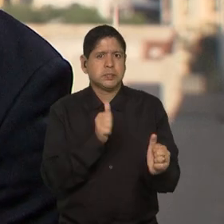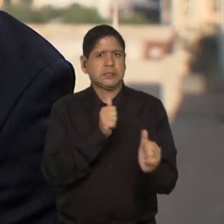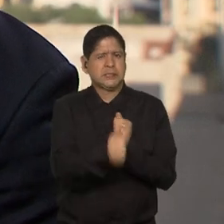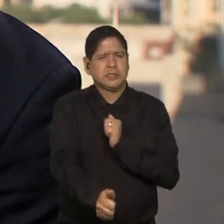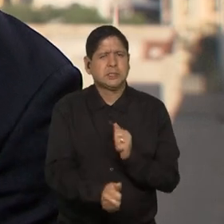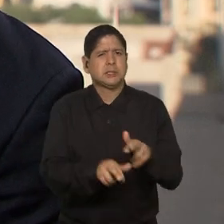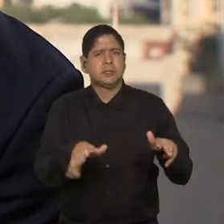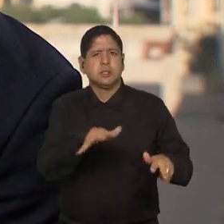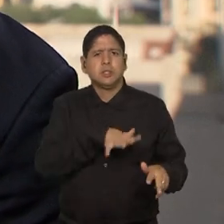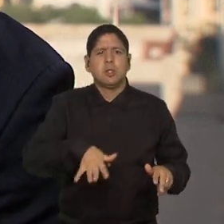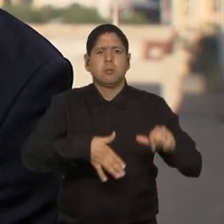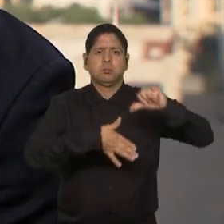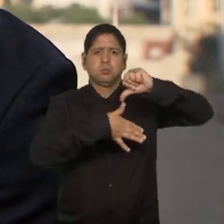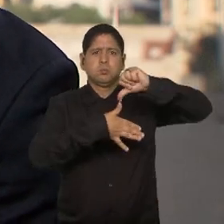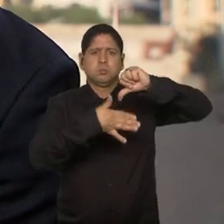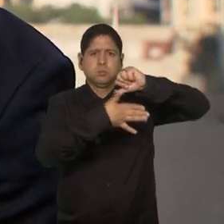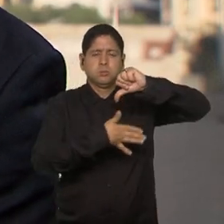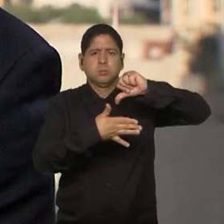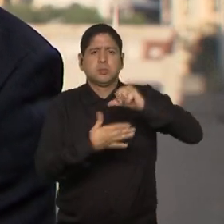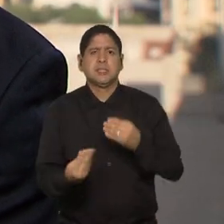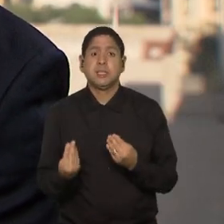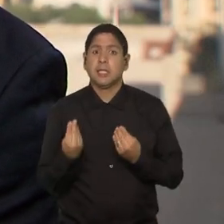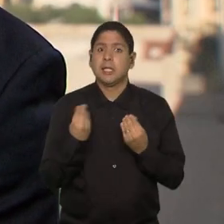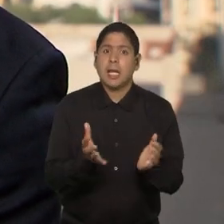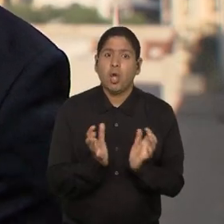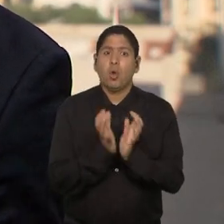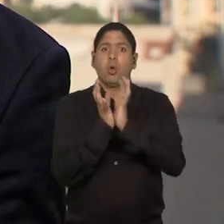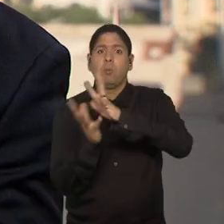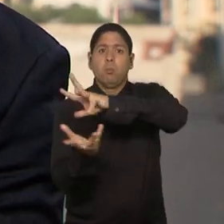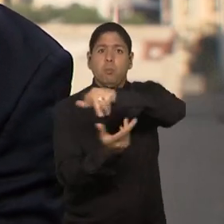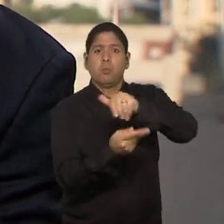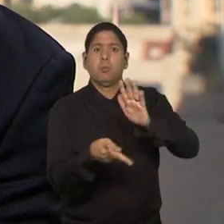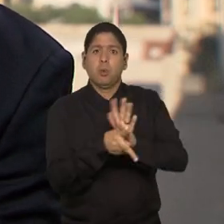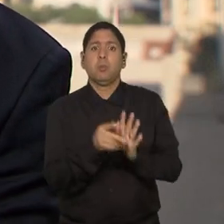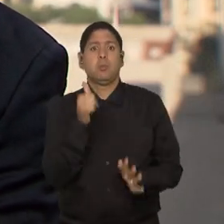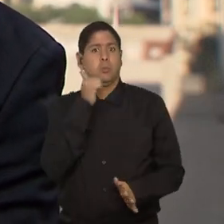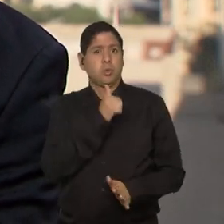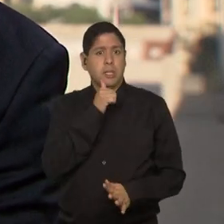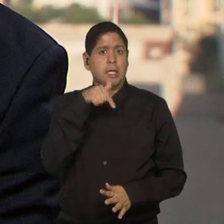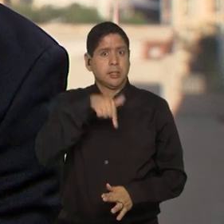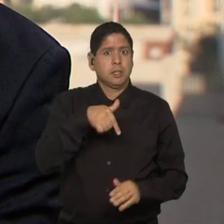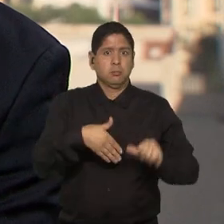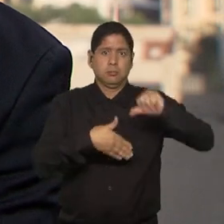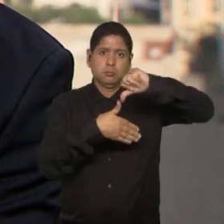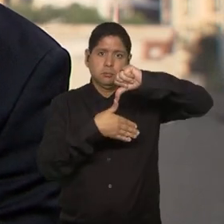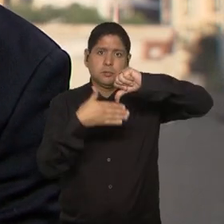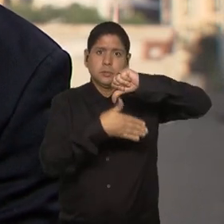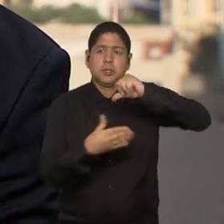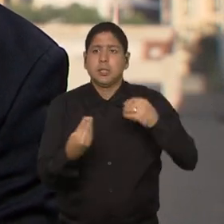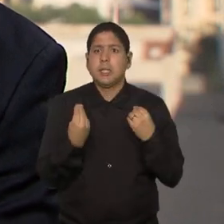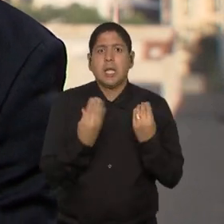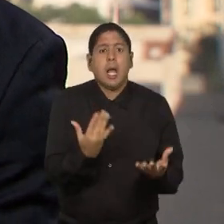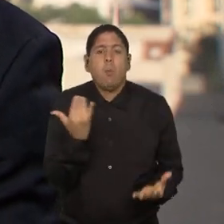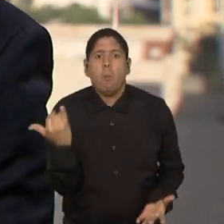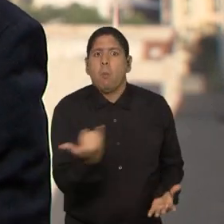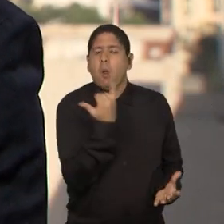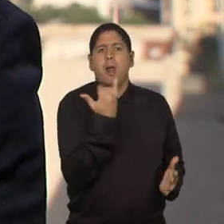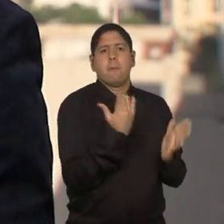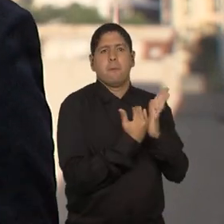para a América do Sul. Trazer essa Copa do Mundo feminina para a América do Sul realmente é da maior importância.